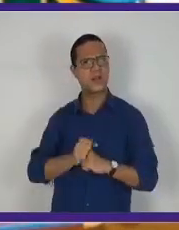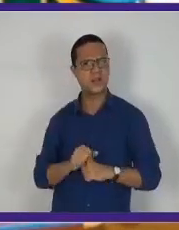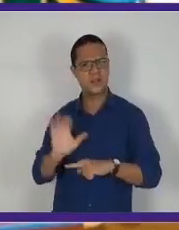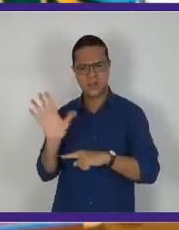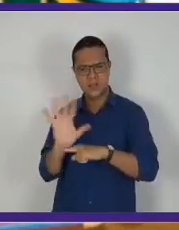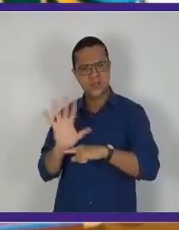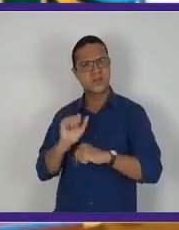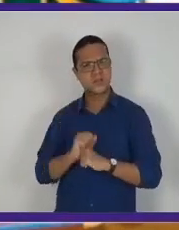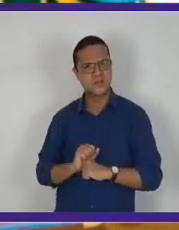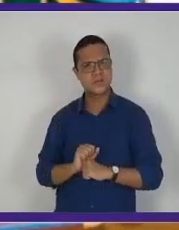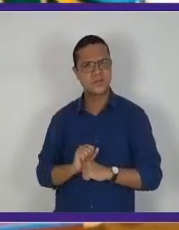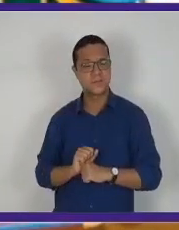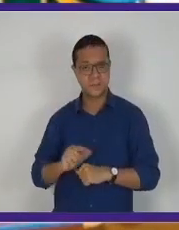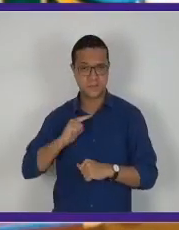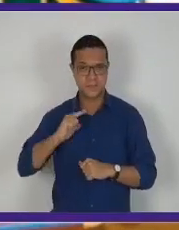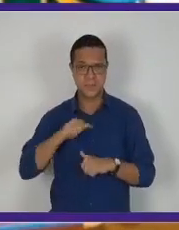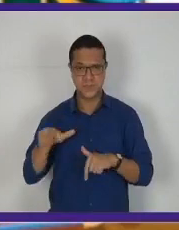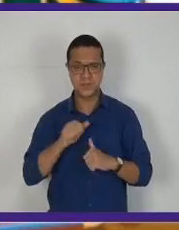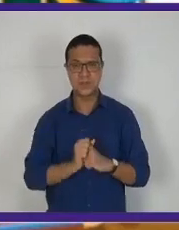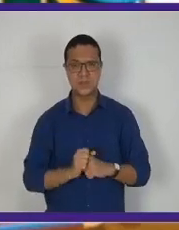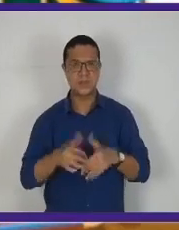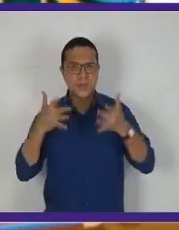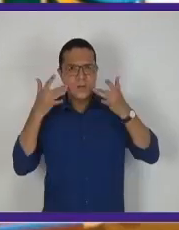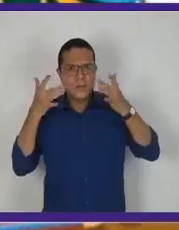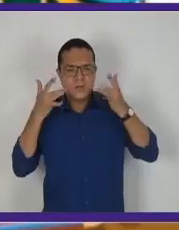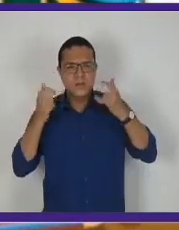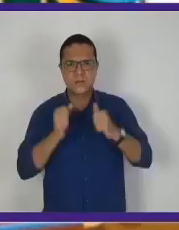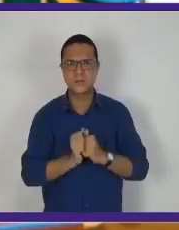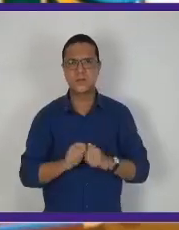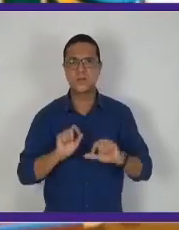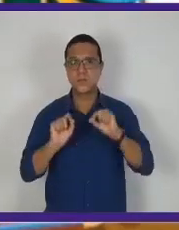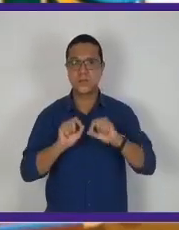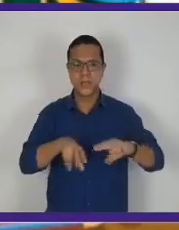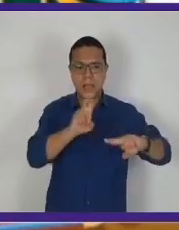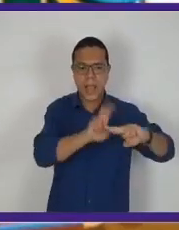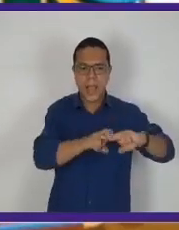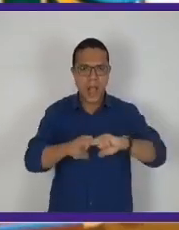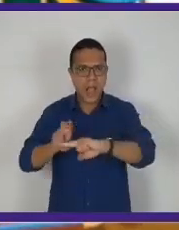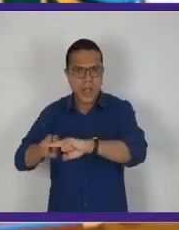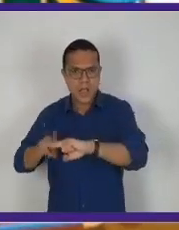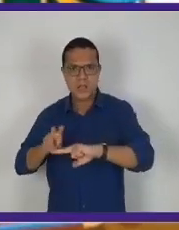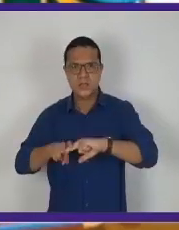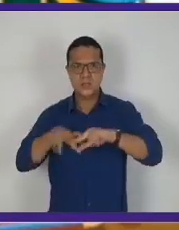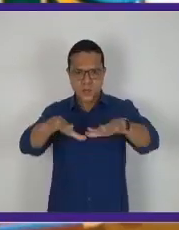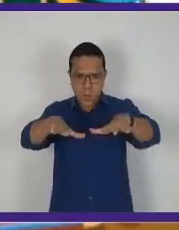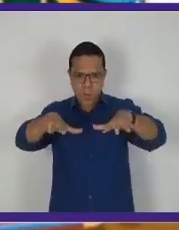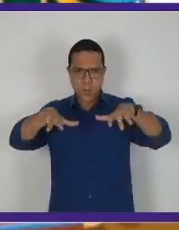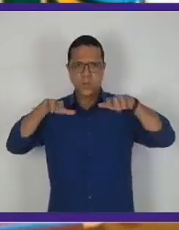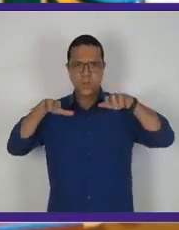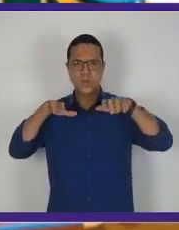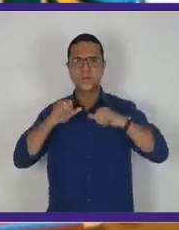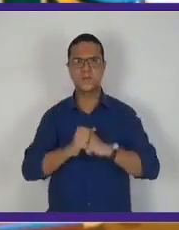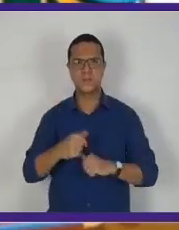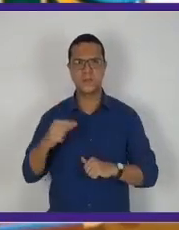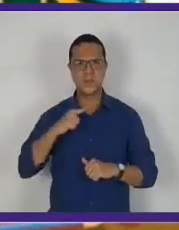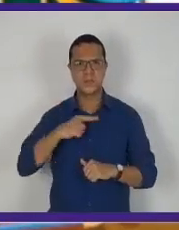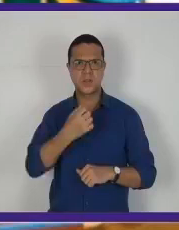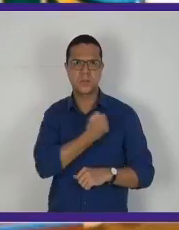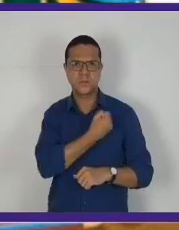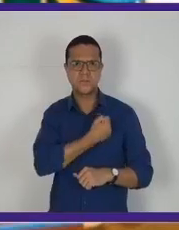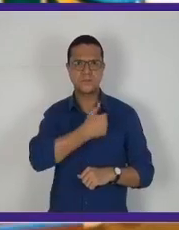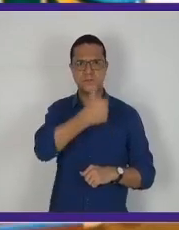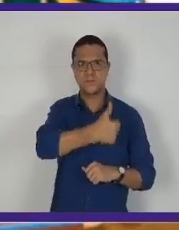Então, a figura abaixo mostra um teatro, onde as cadeiras da plateia são numeradas de 1 a 25.